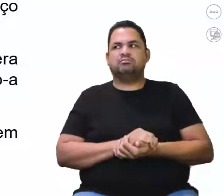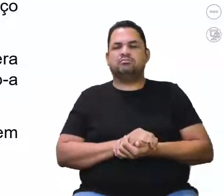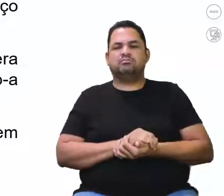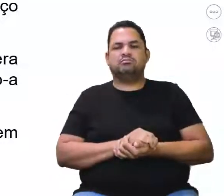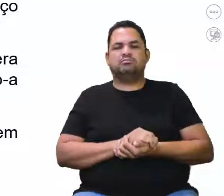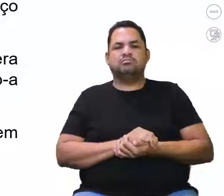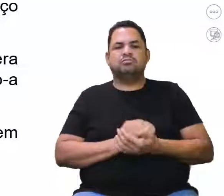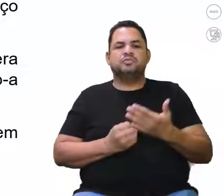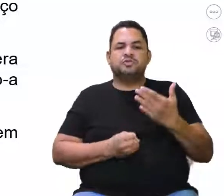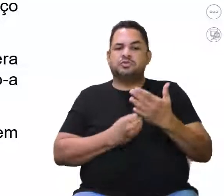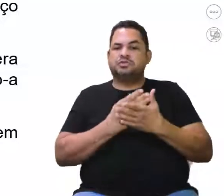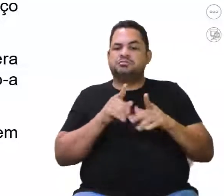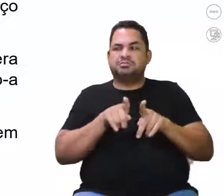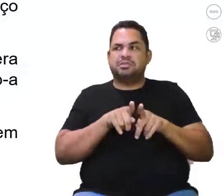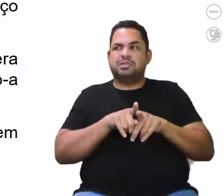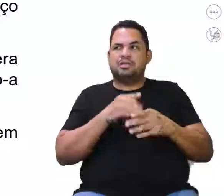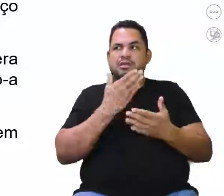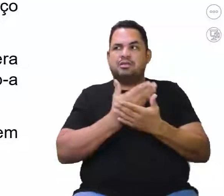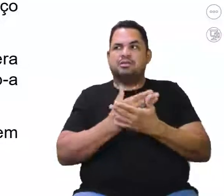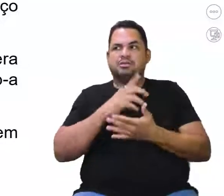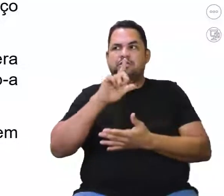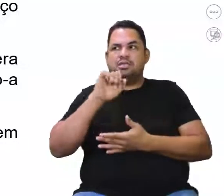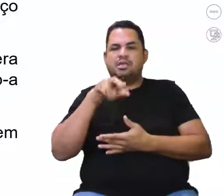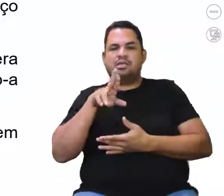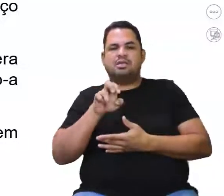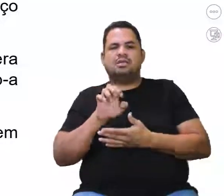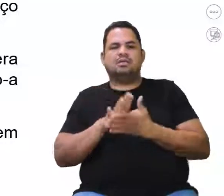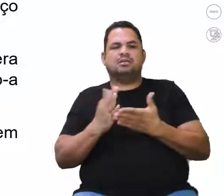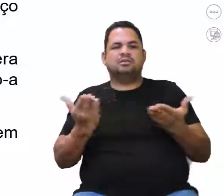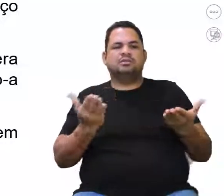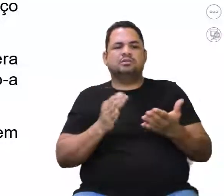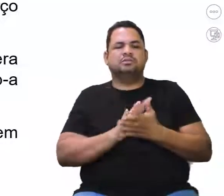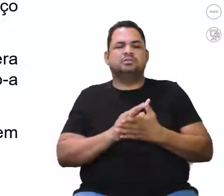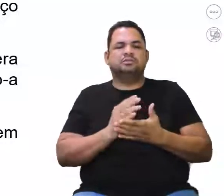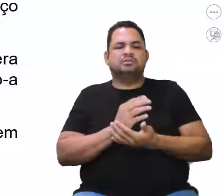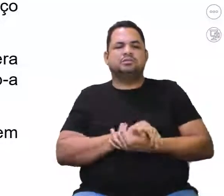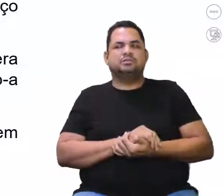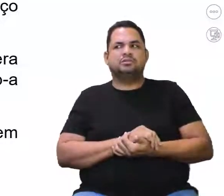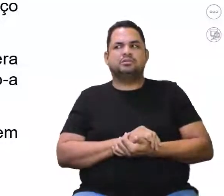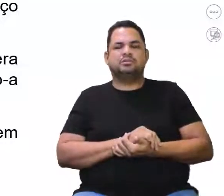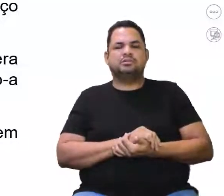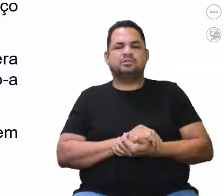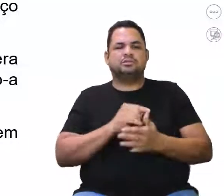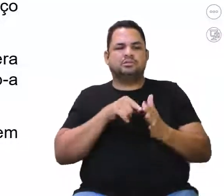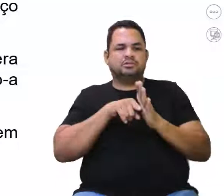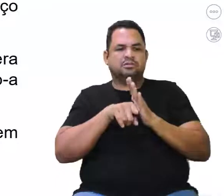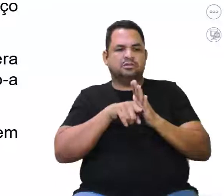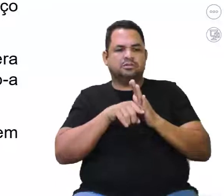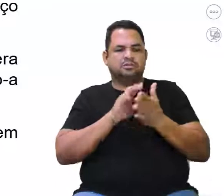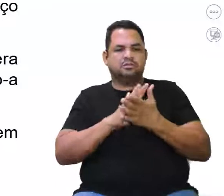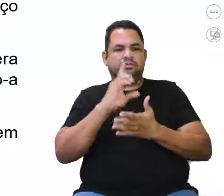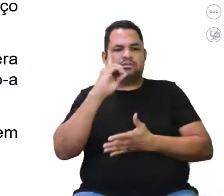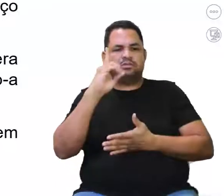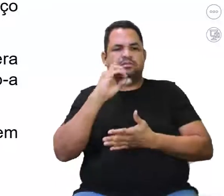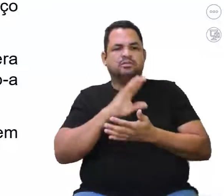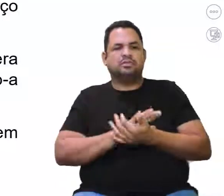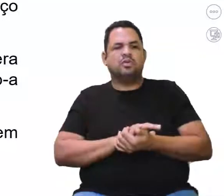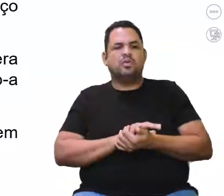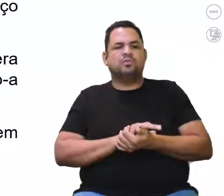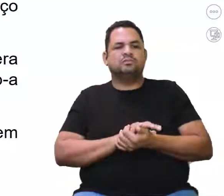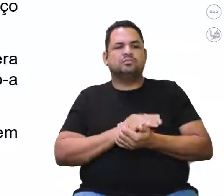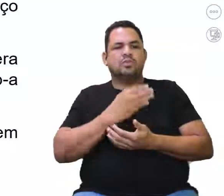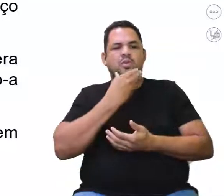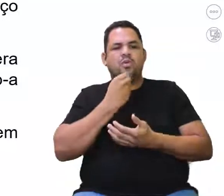de ler, né, professora? Mas não é o que a gente está procurando aqui nessa questão. Vamos analisar a D, professora? Letra D.